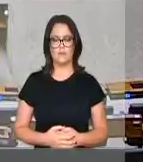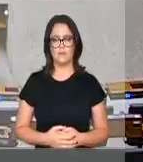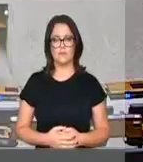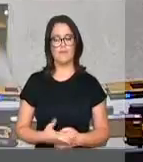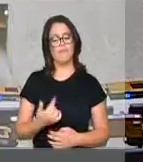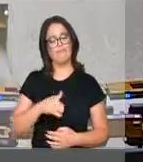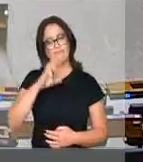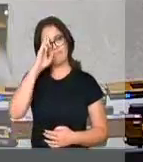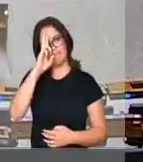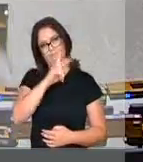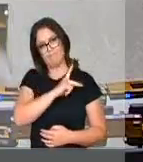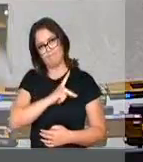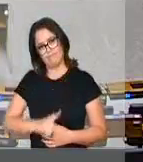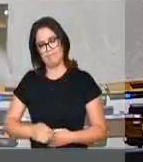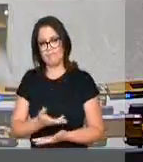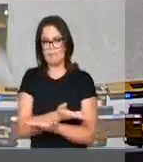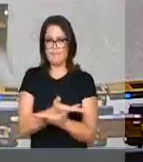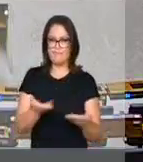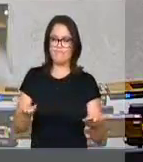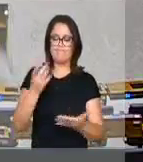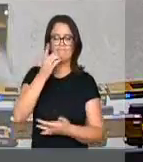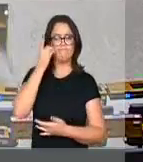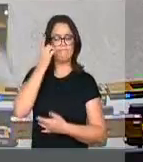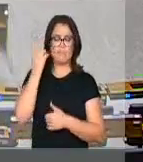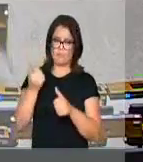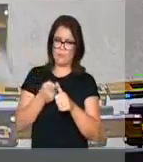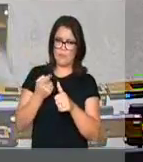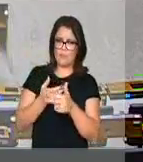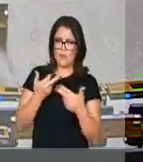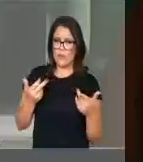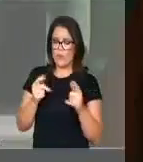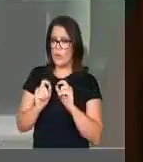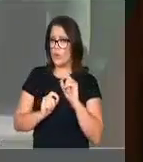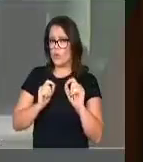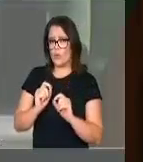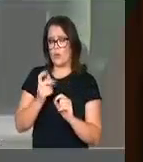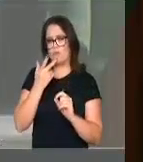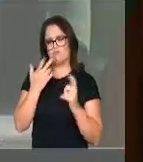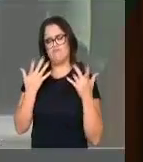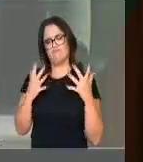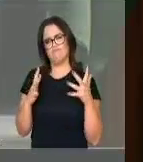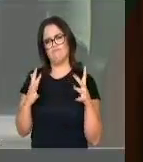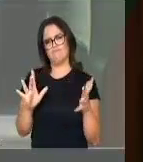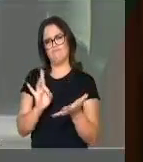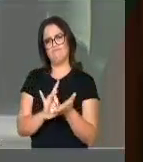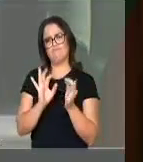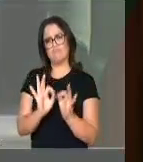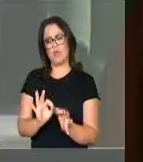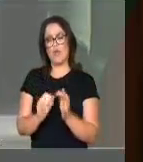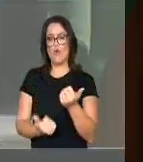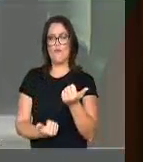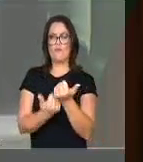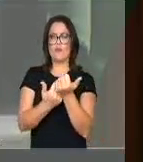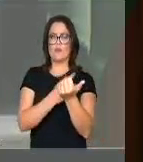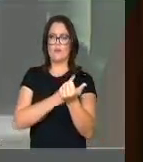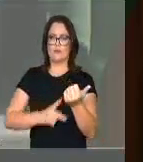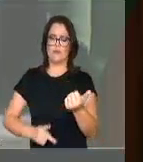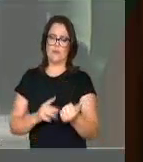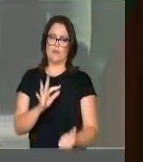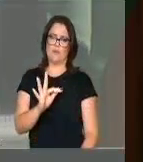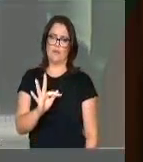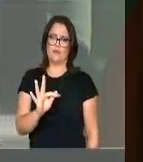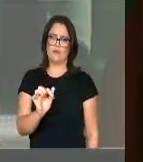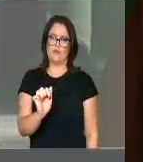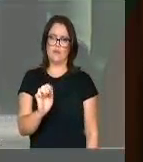Senhor presidente, senhoras e senhores deputados, primeiro eu quero parabenizar o vice-presidente Fabinho